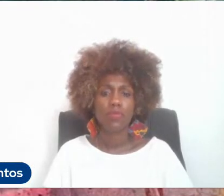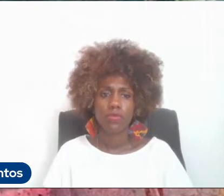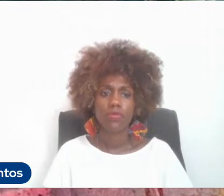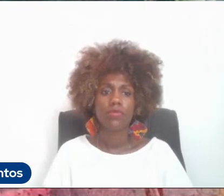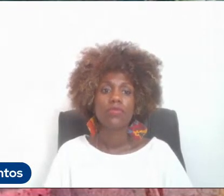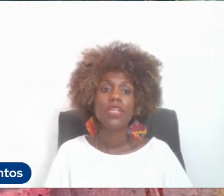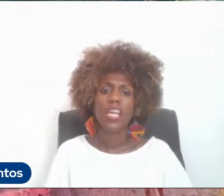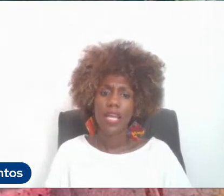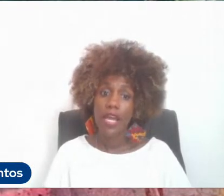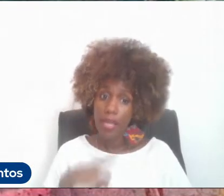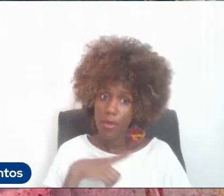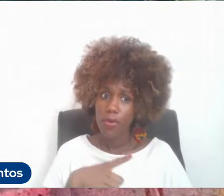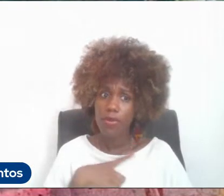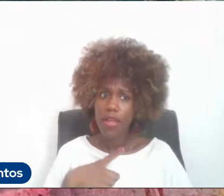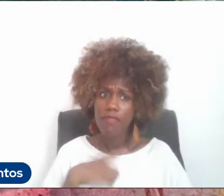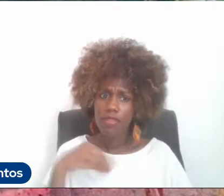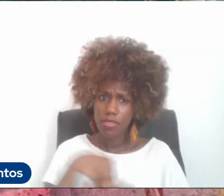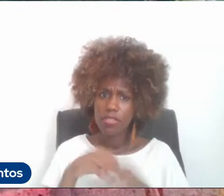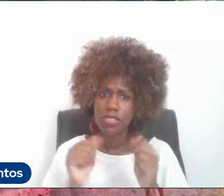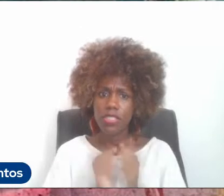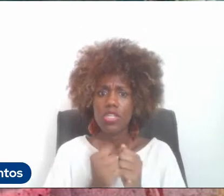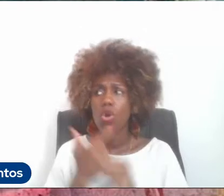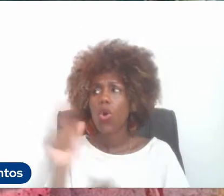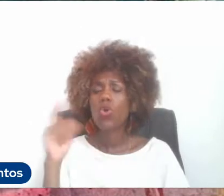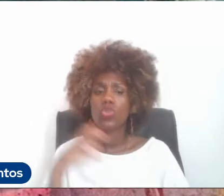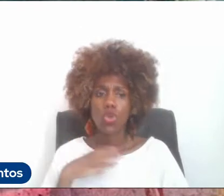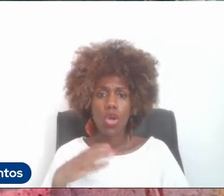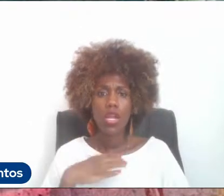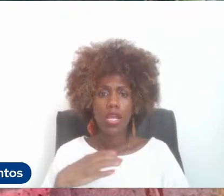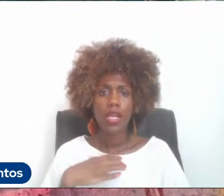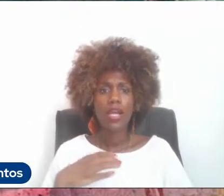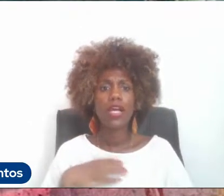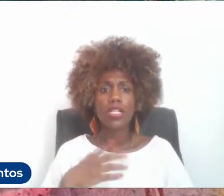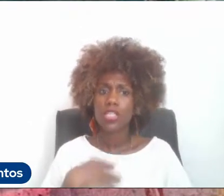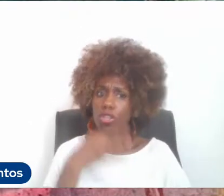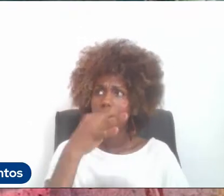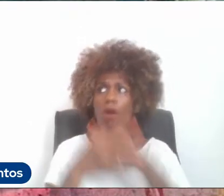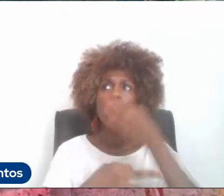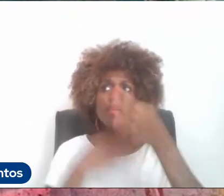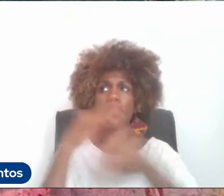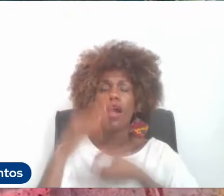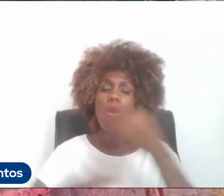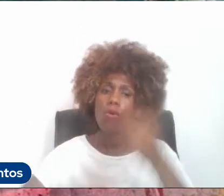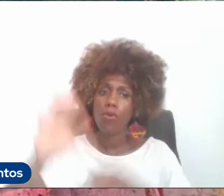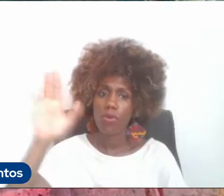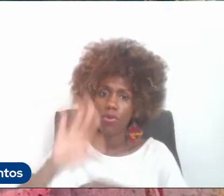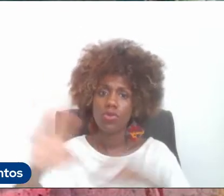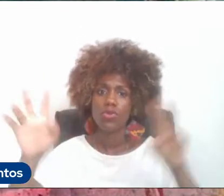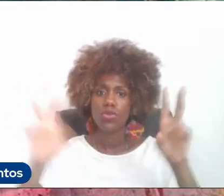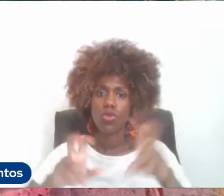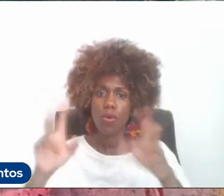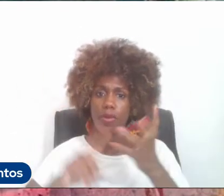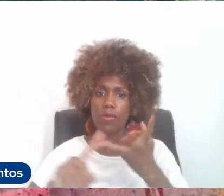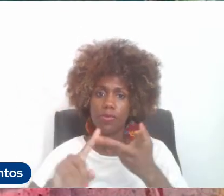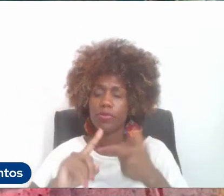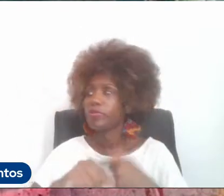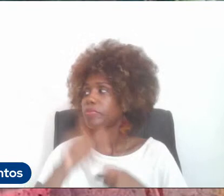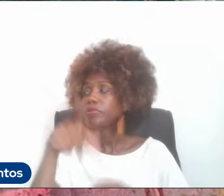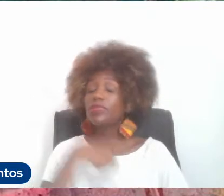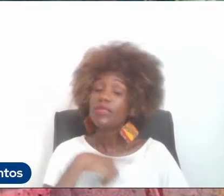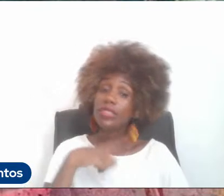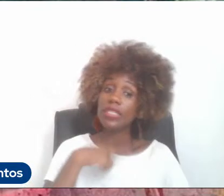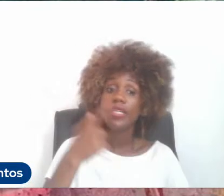eu estava em vários problemas. Nós demos opinião, nós demos opinião sobre mudança. Exatamente. E com as